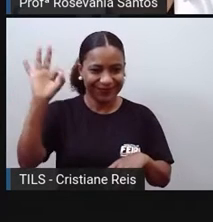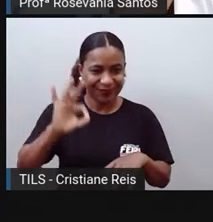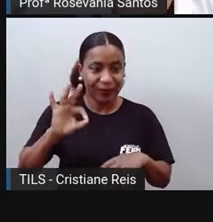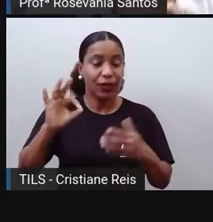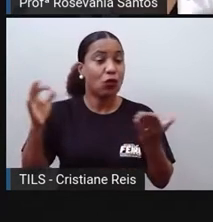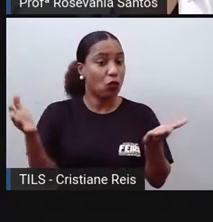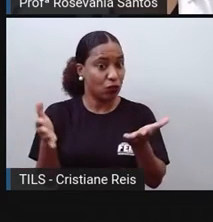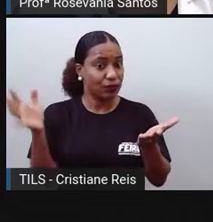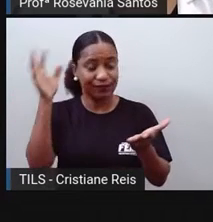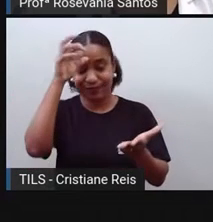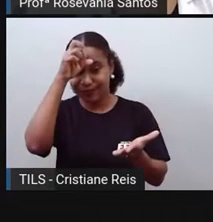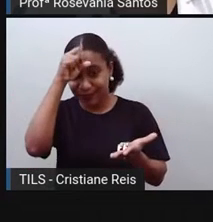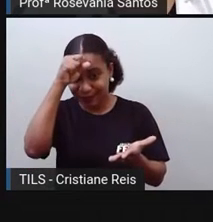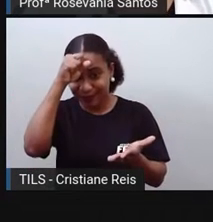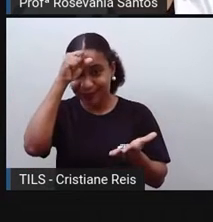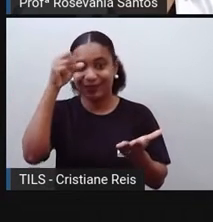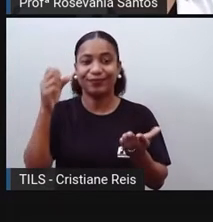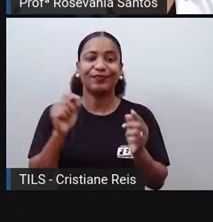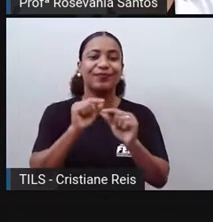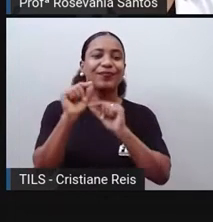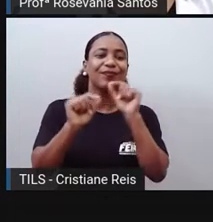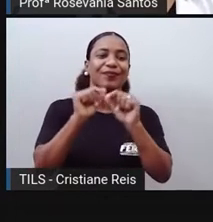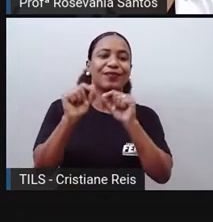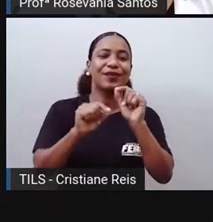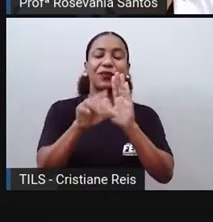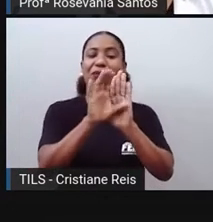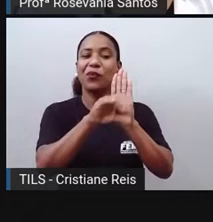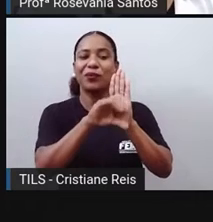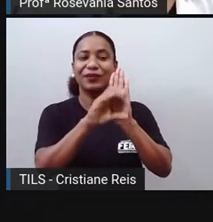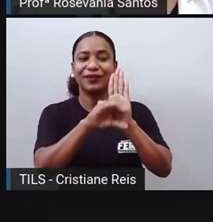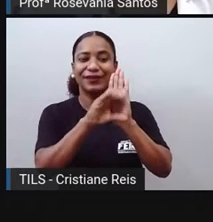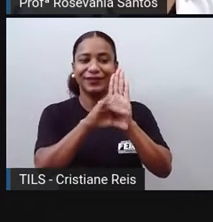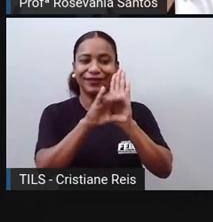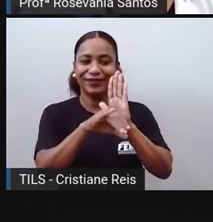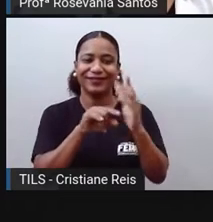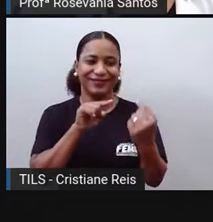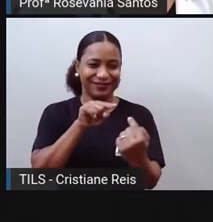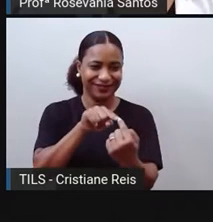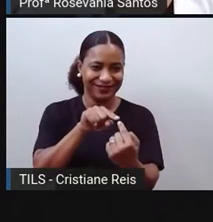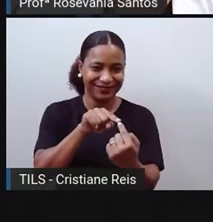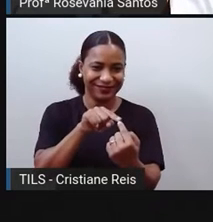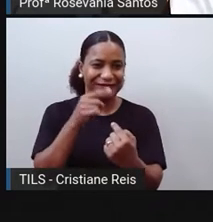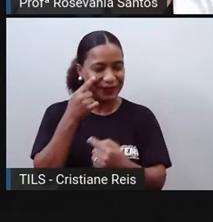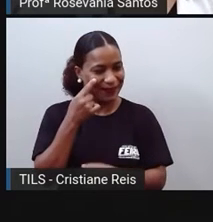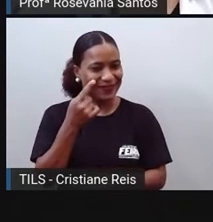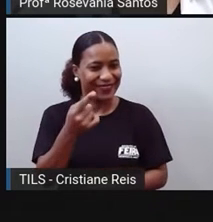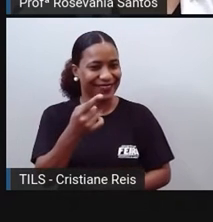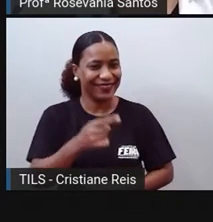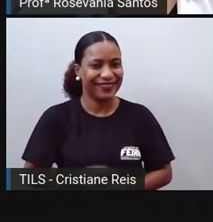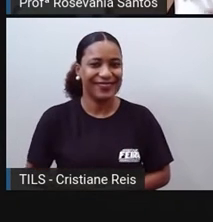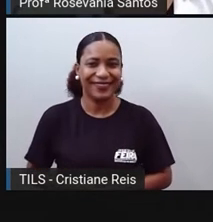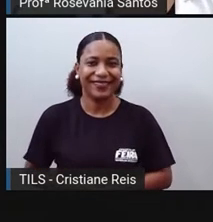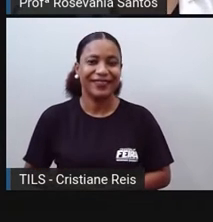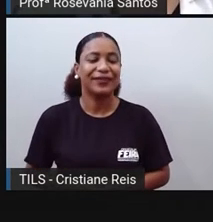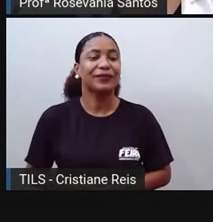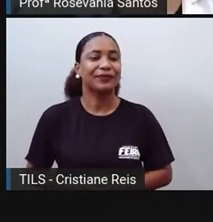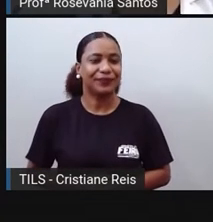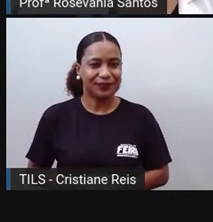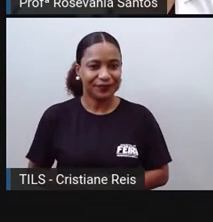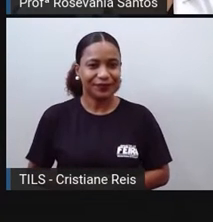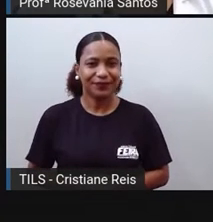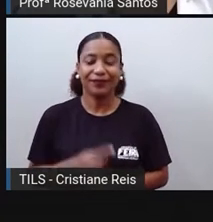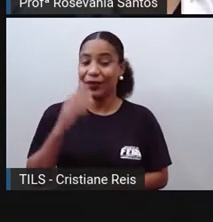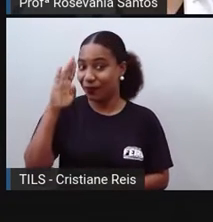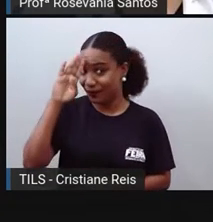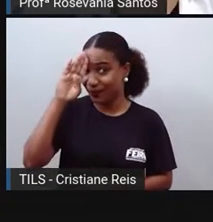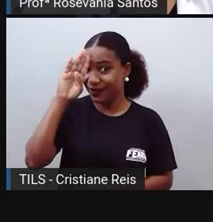até vocês terem noção de alguns conceitos referentes a isso, né? Então, logo, primeiro, né? Esse que não pode